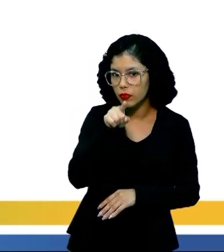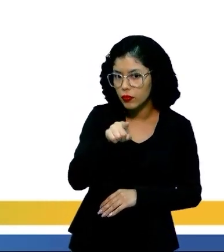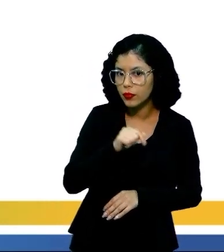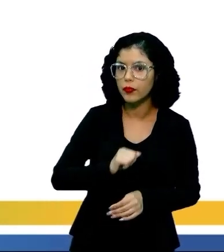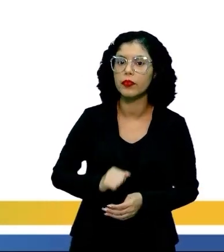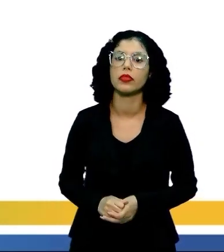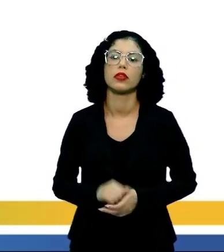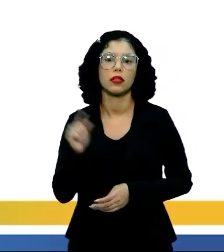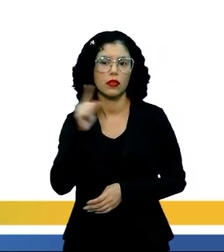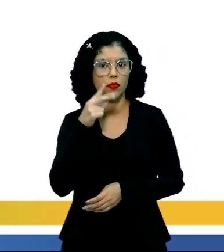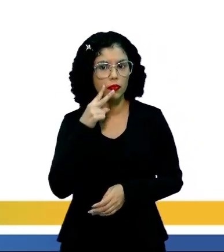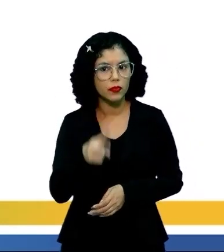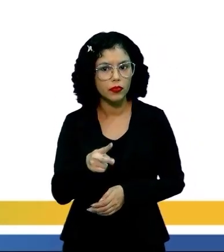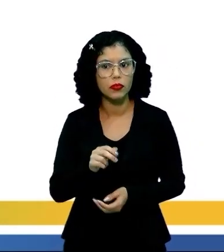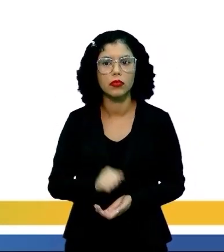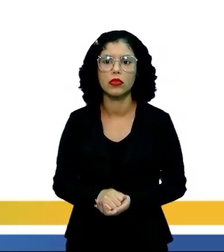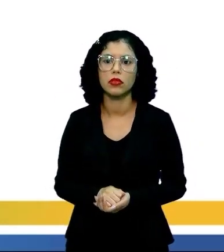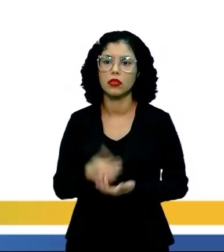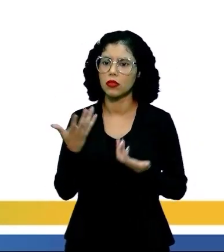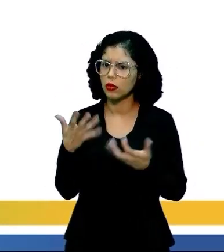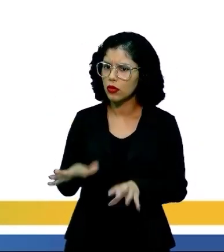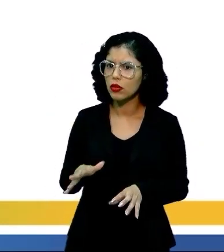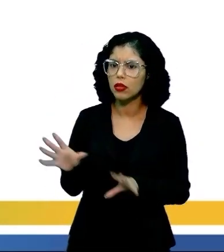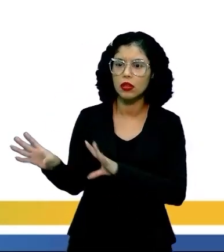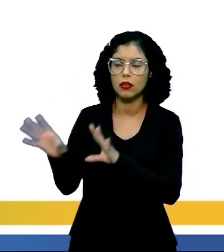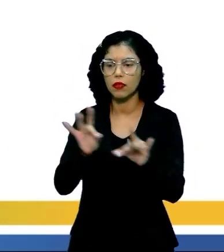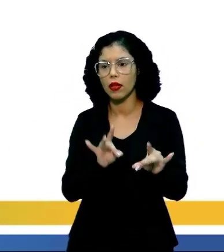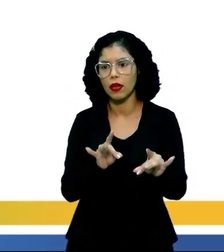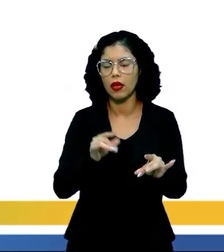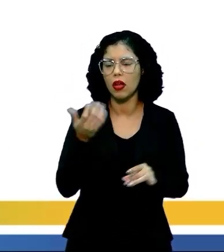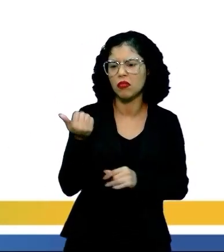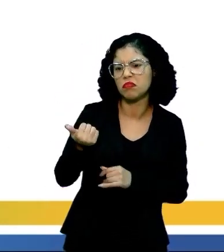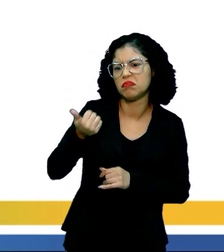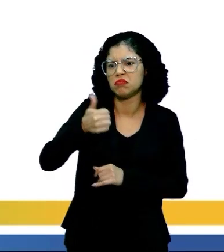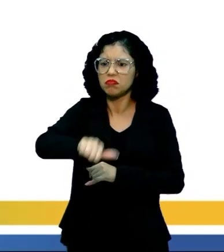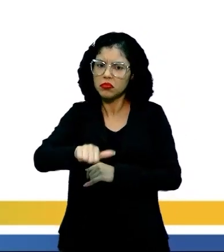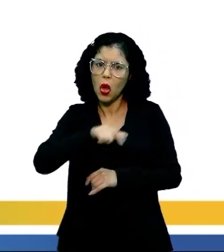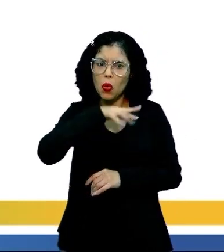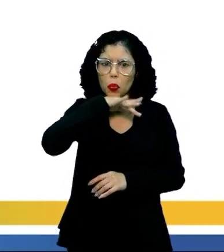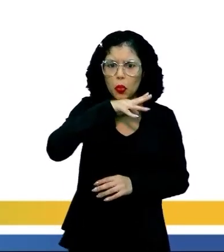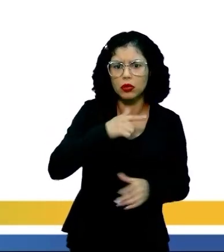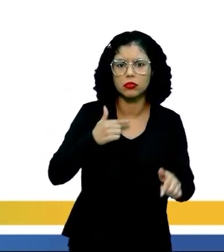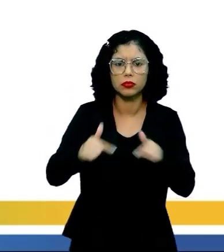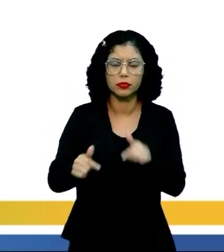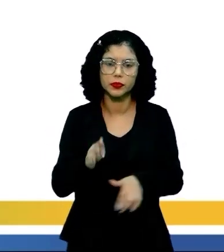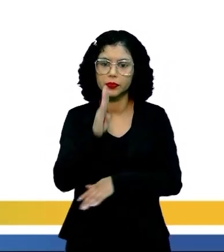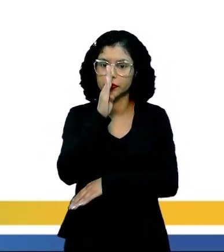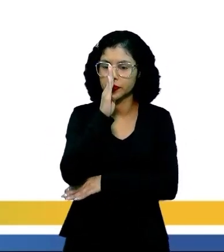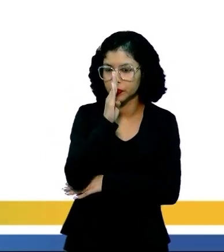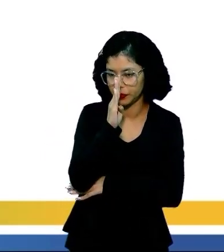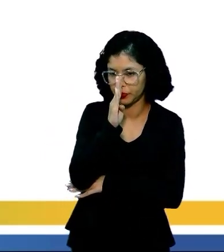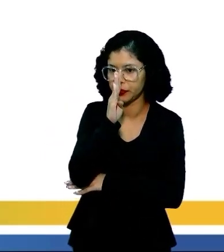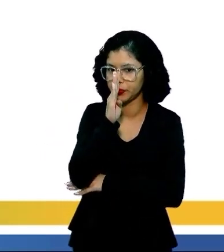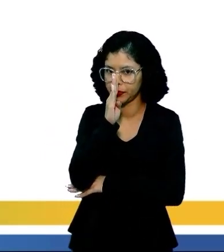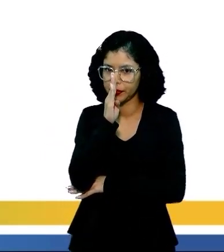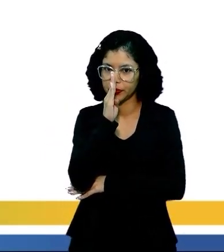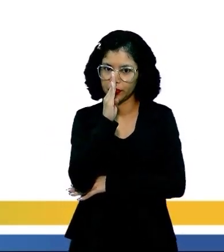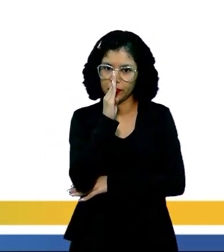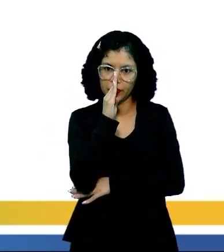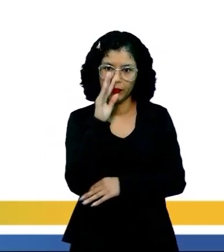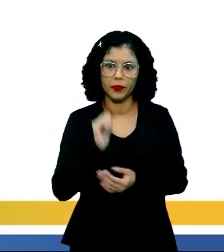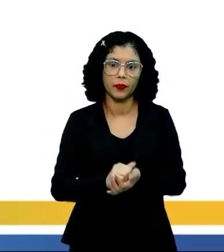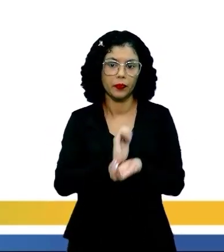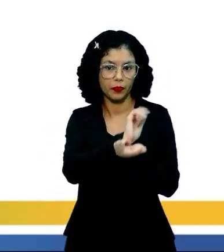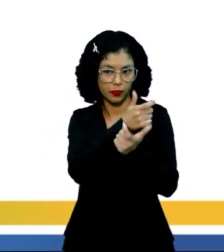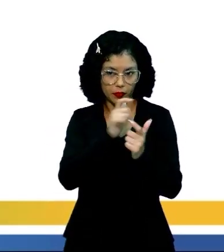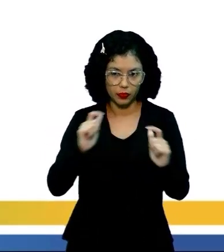Azevedo, não seja leviano, não queira levar ao ridículo aqueles que trabalham em